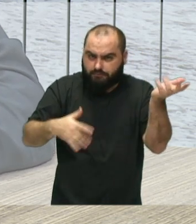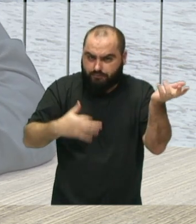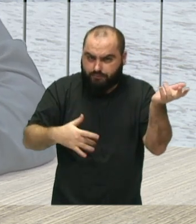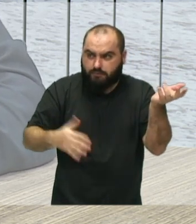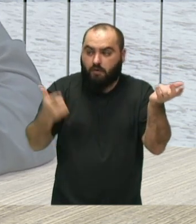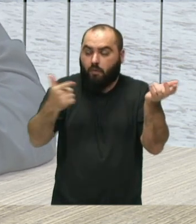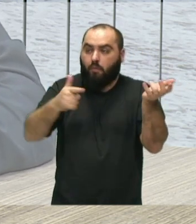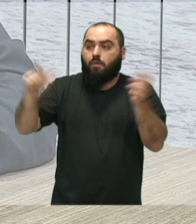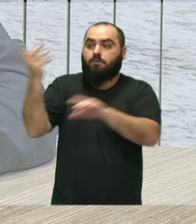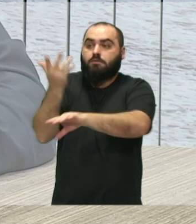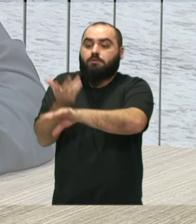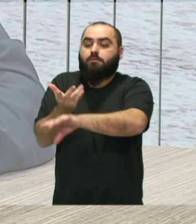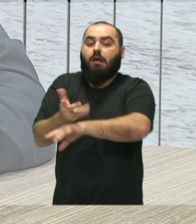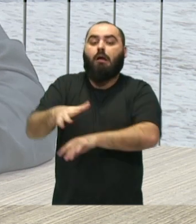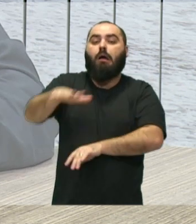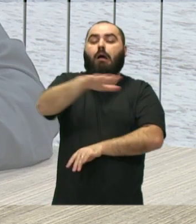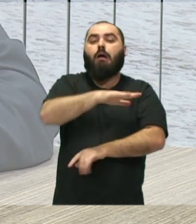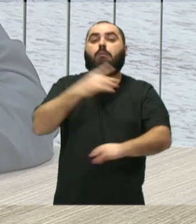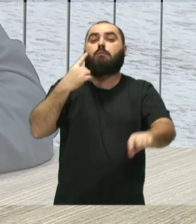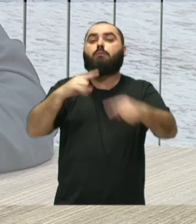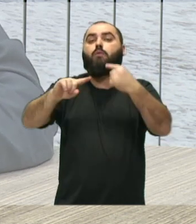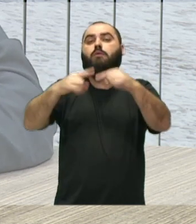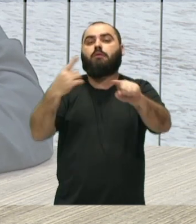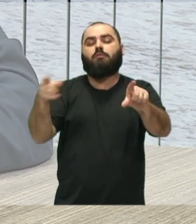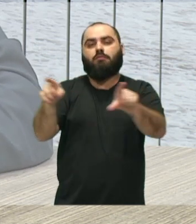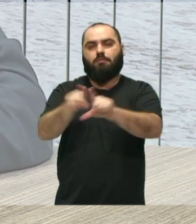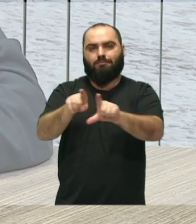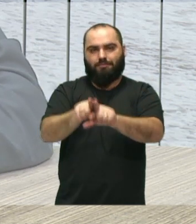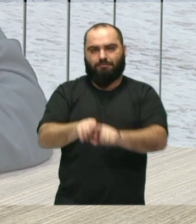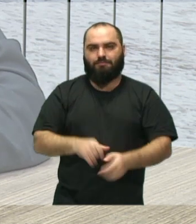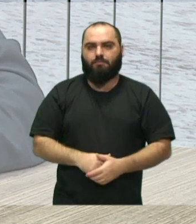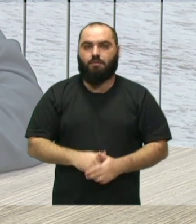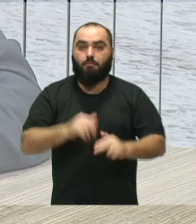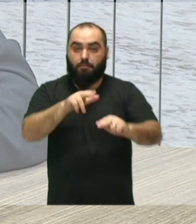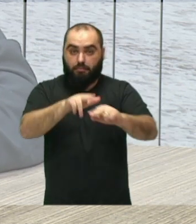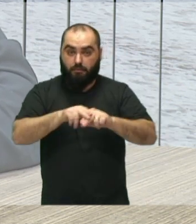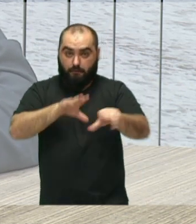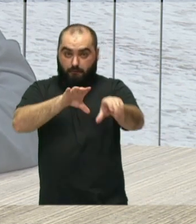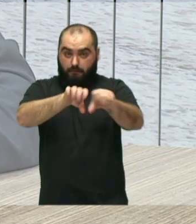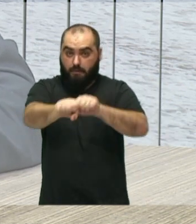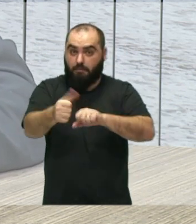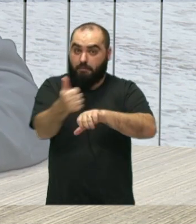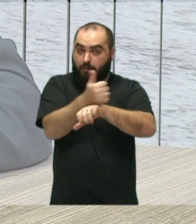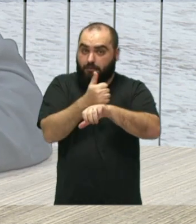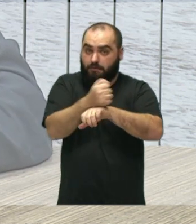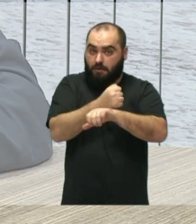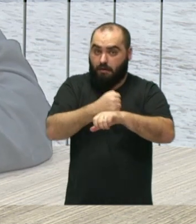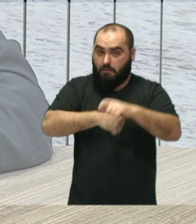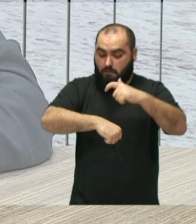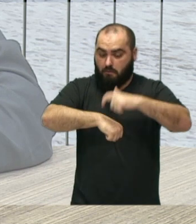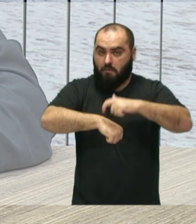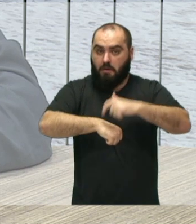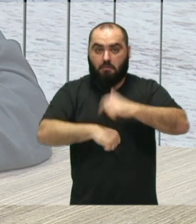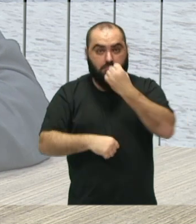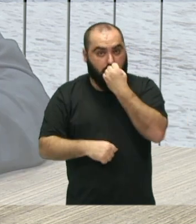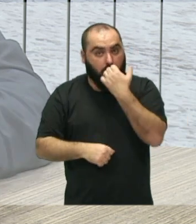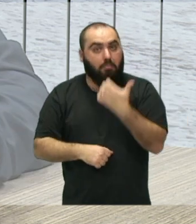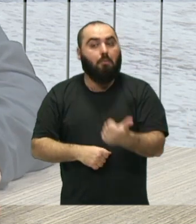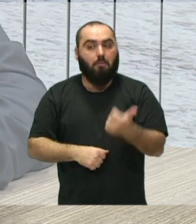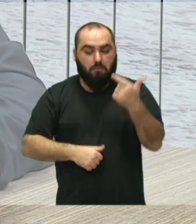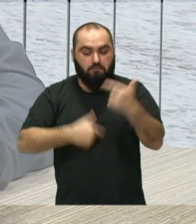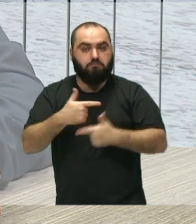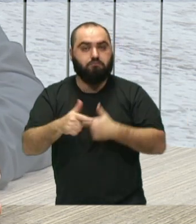que pertencem à área da música, né, então é uma formação profissional em música, né, com uma carga horária muito boa, que o aluno vai ter